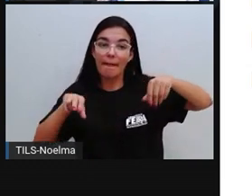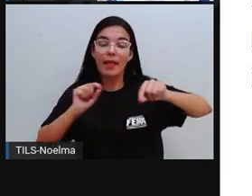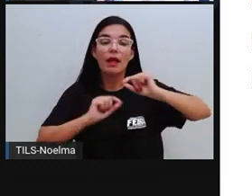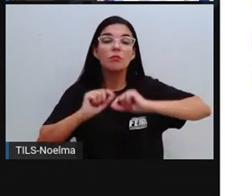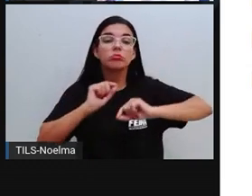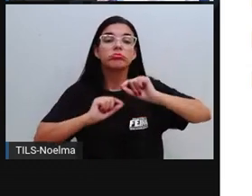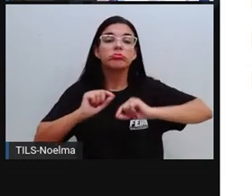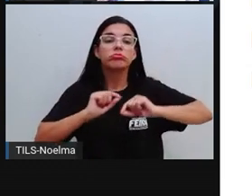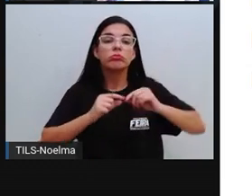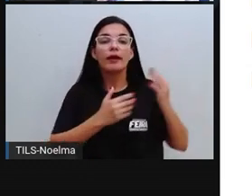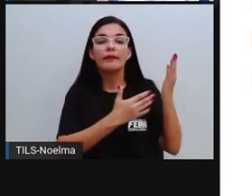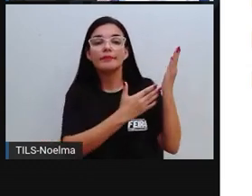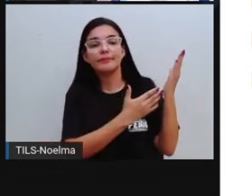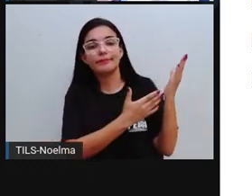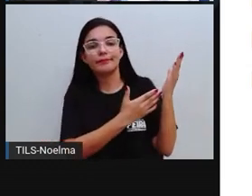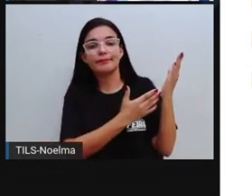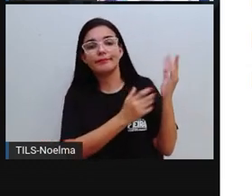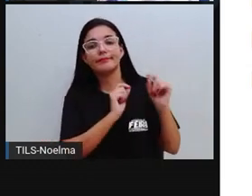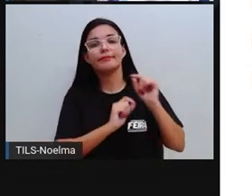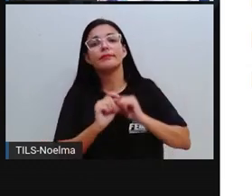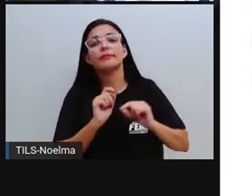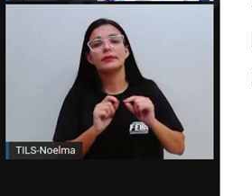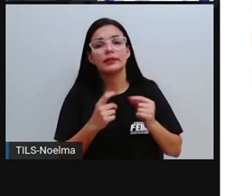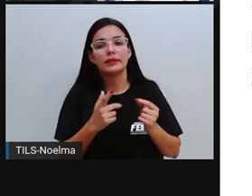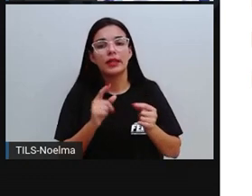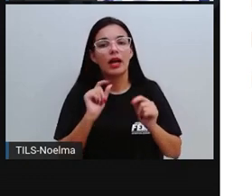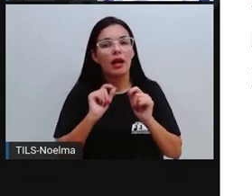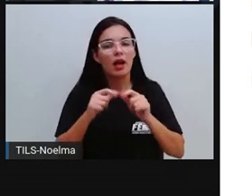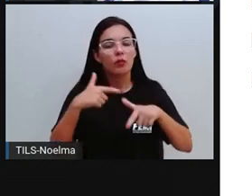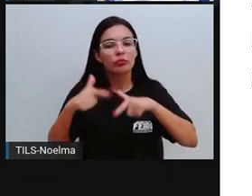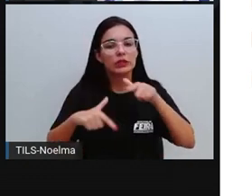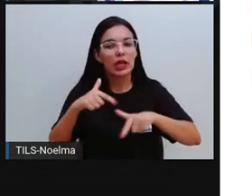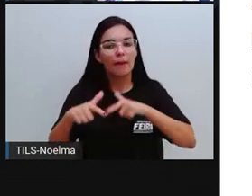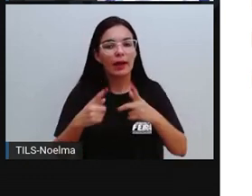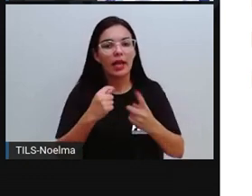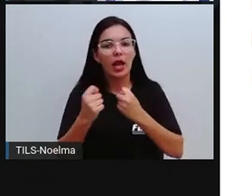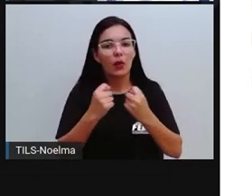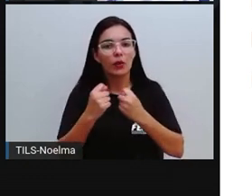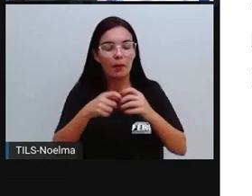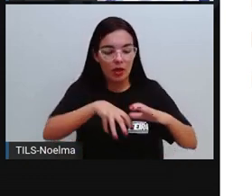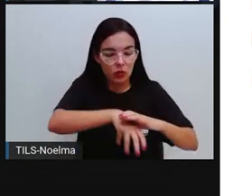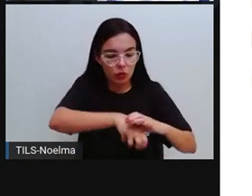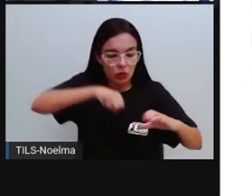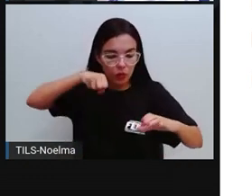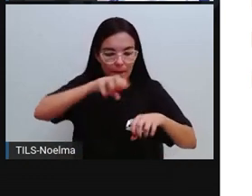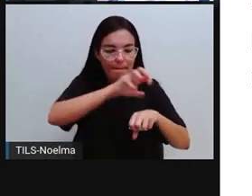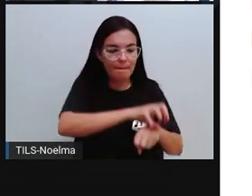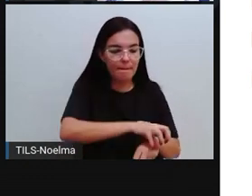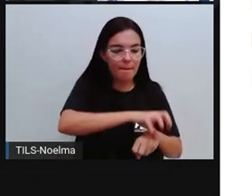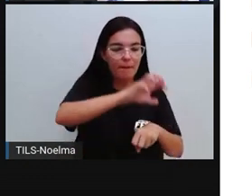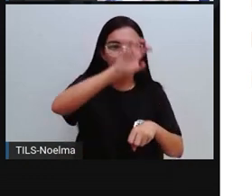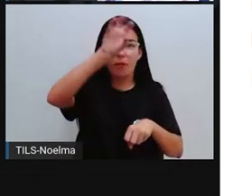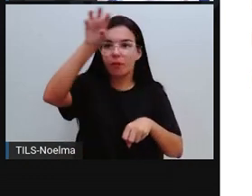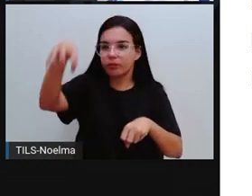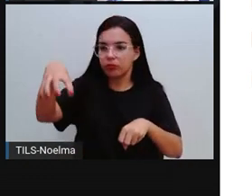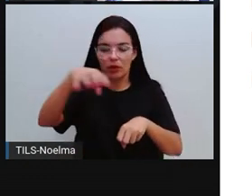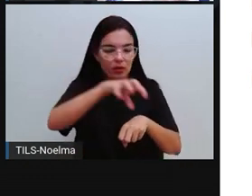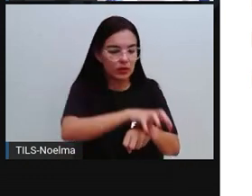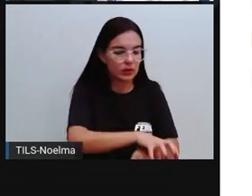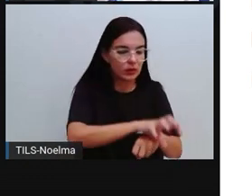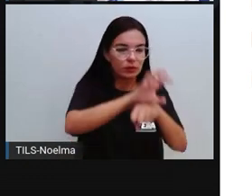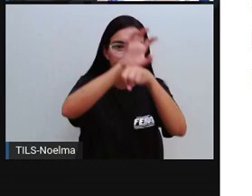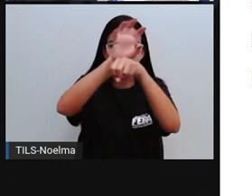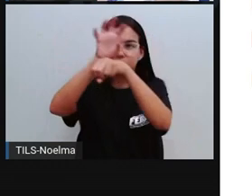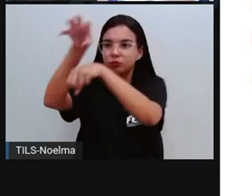que é o extrativismo mineral? É a atividade econômica que extrai minérios, tá? Por isso que chama mineral, porque ele